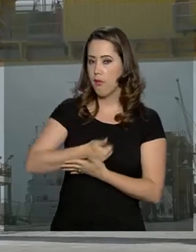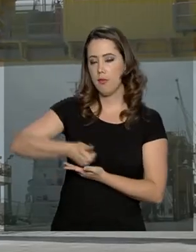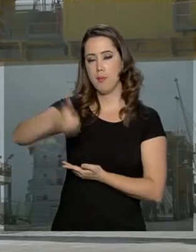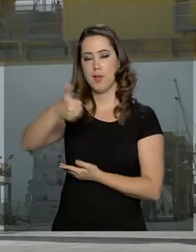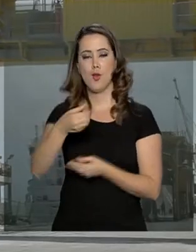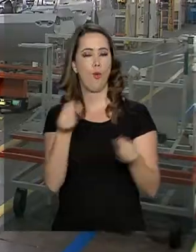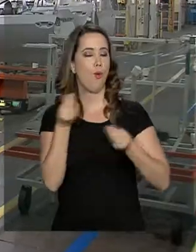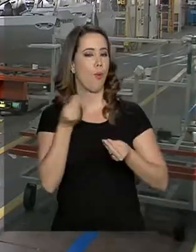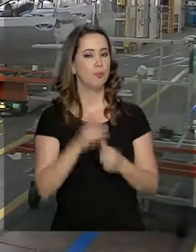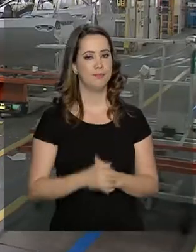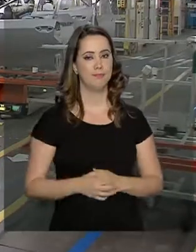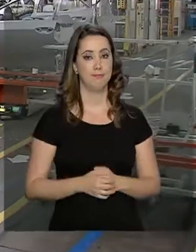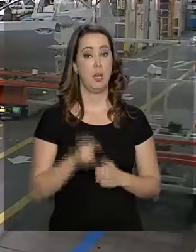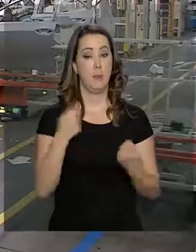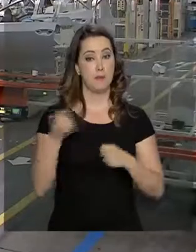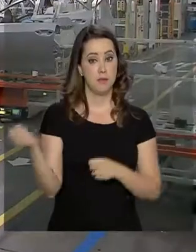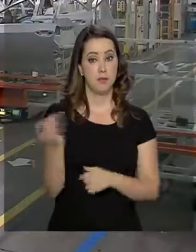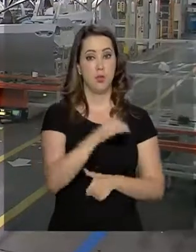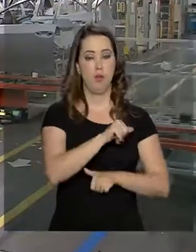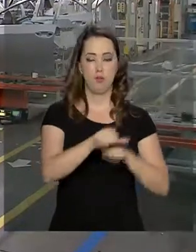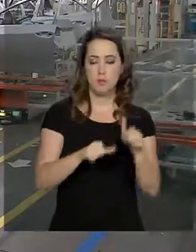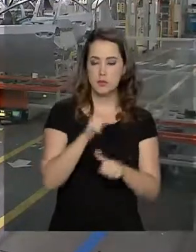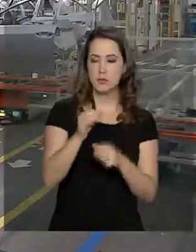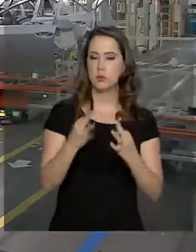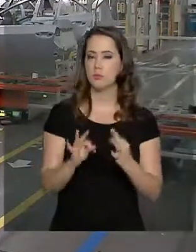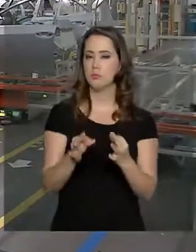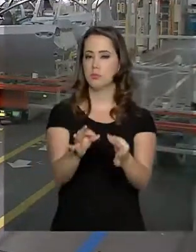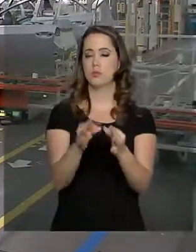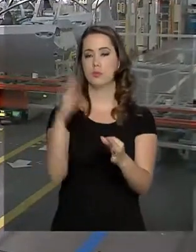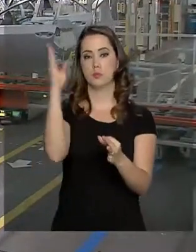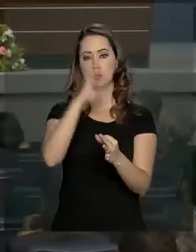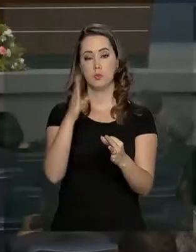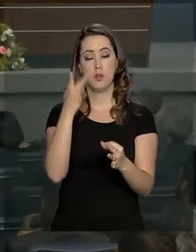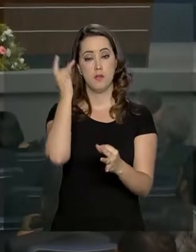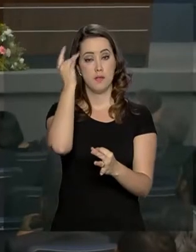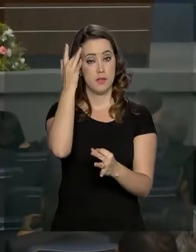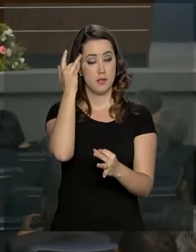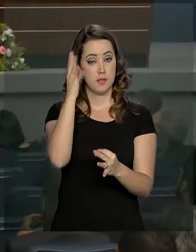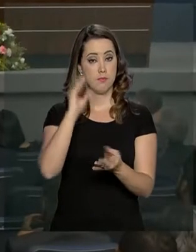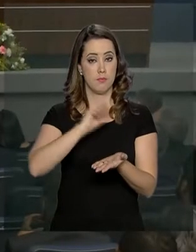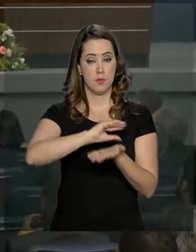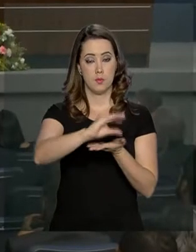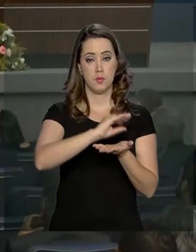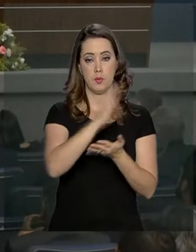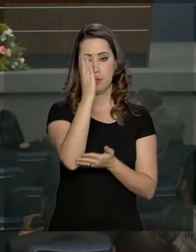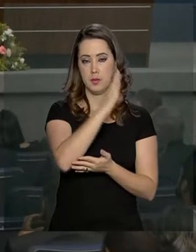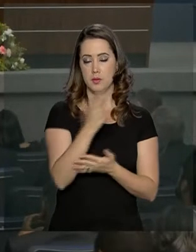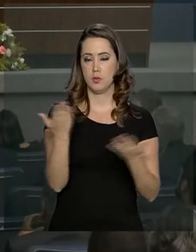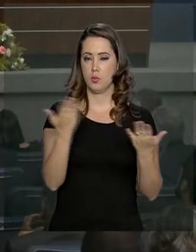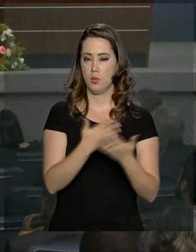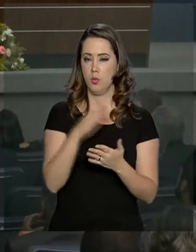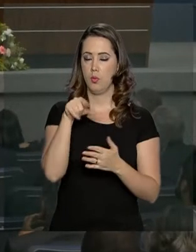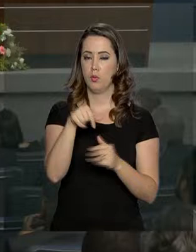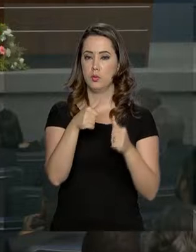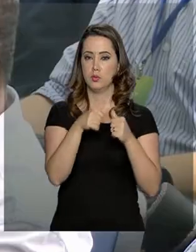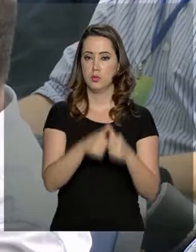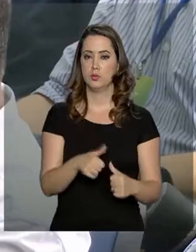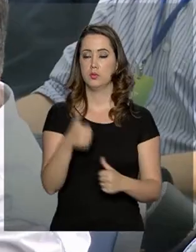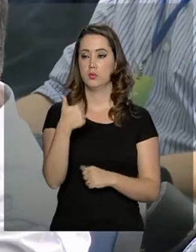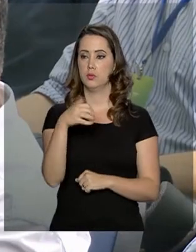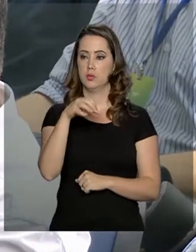modernizar o país e garantir mais facilidade na hora de atrair investimentos. O Brasil ocupa hoje a posição de número